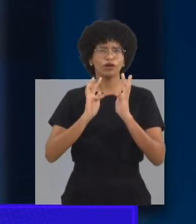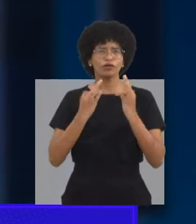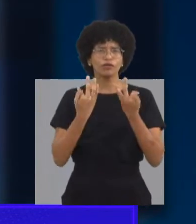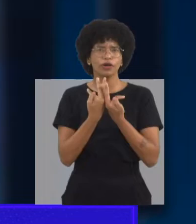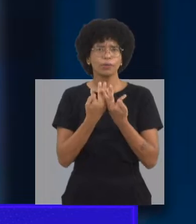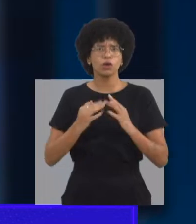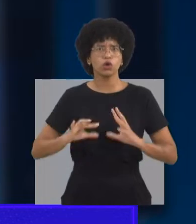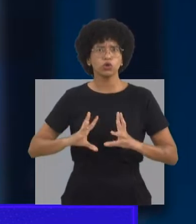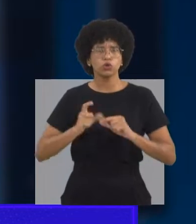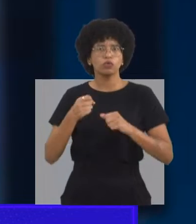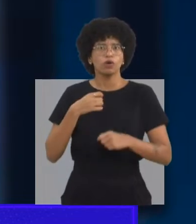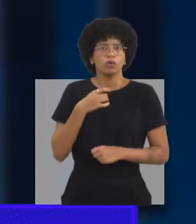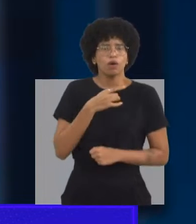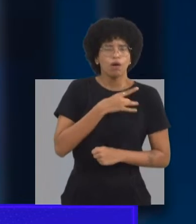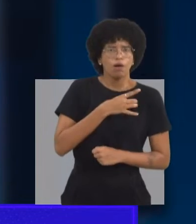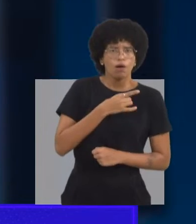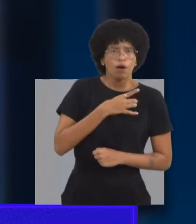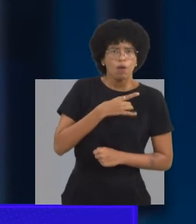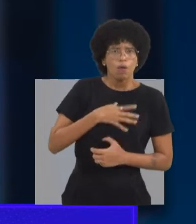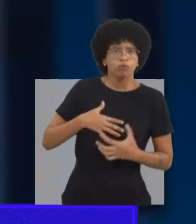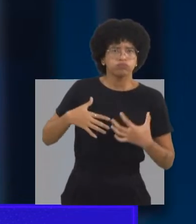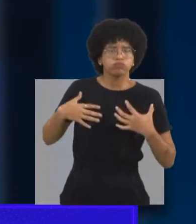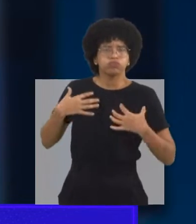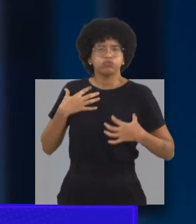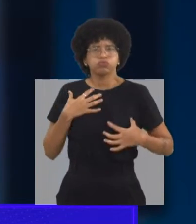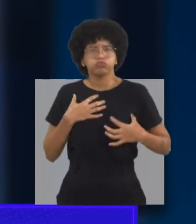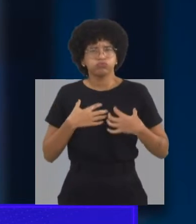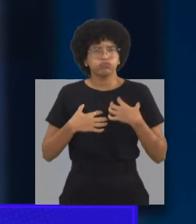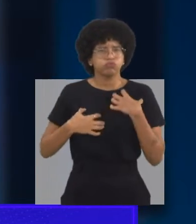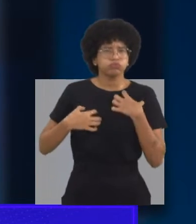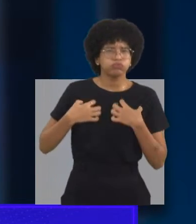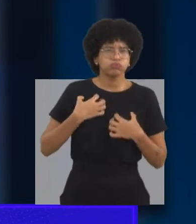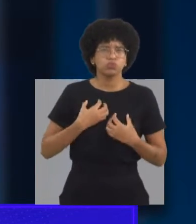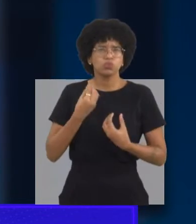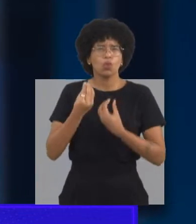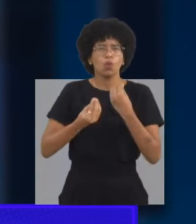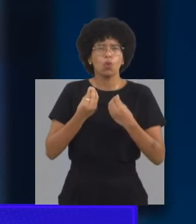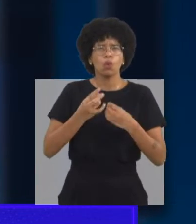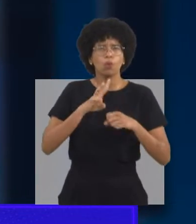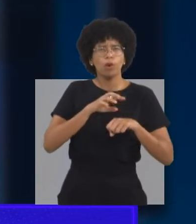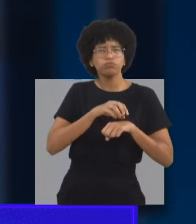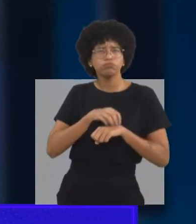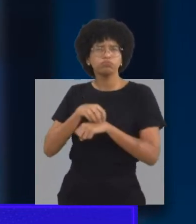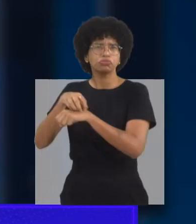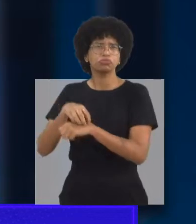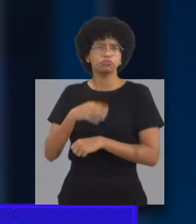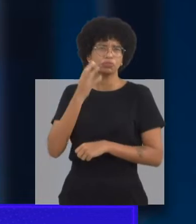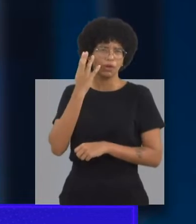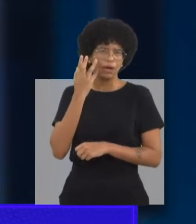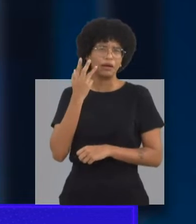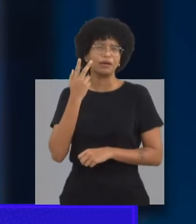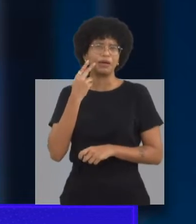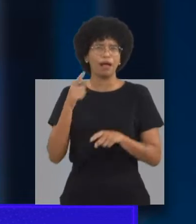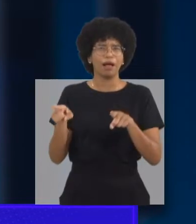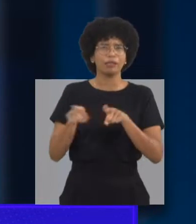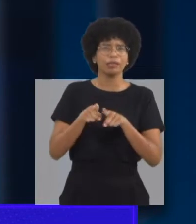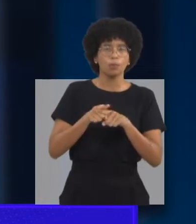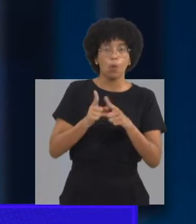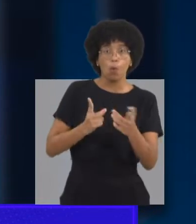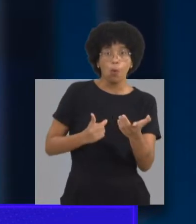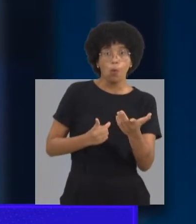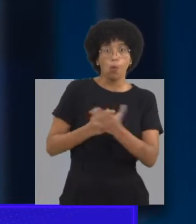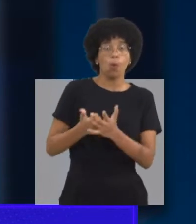bem-estar emocional da própria família, porque todo mundo ficou muito aterrorizado, ficou com muito medo de